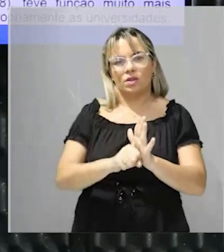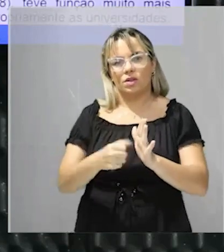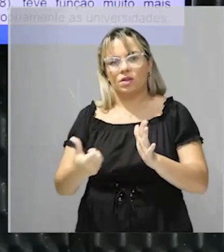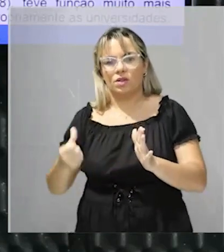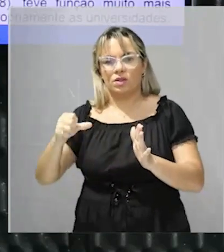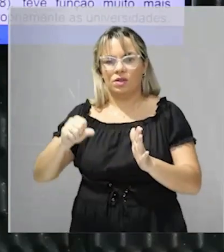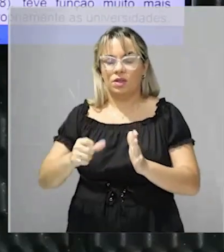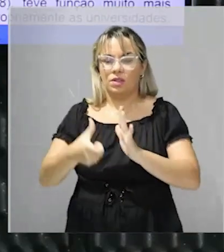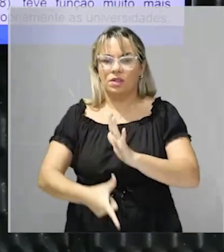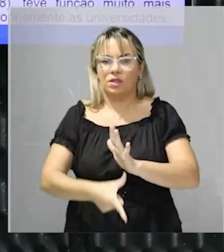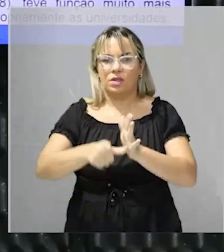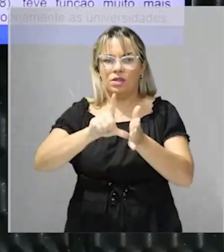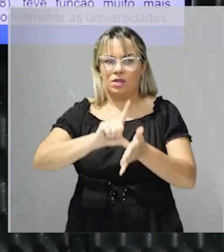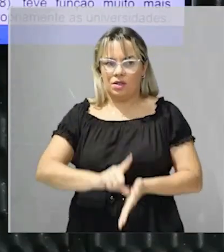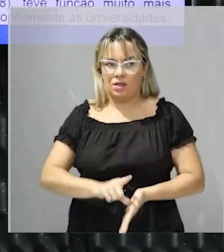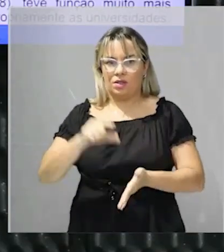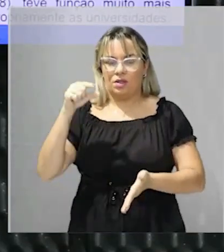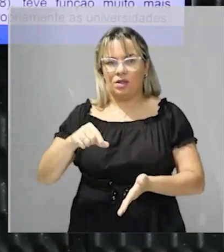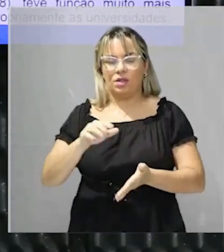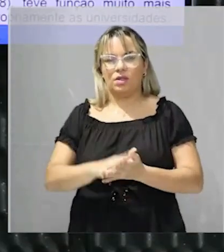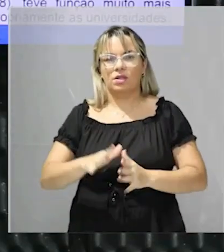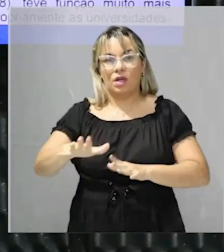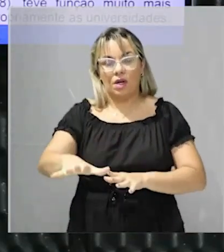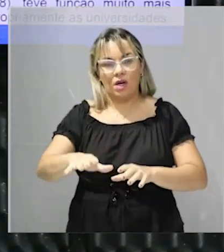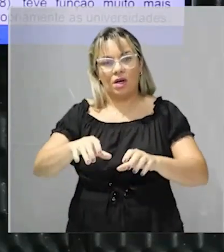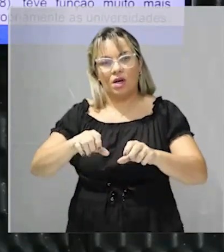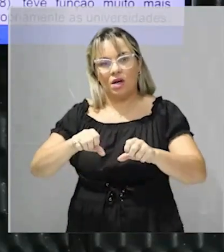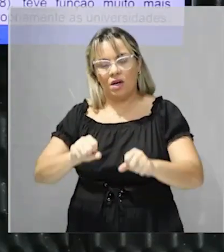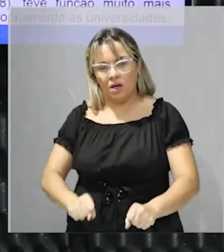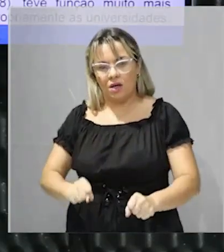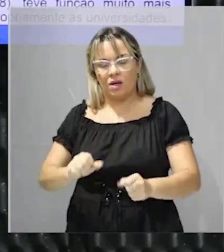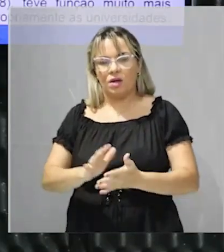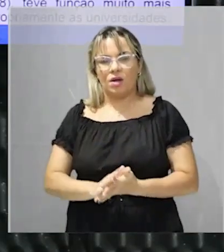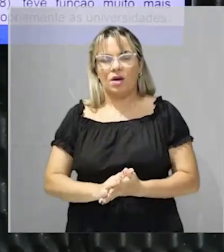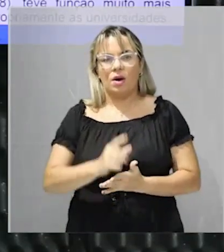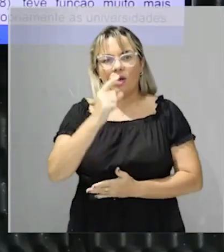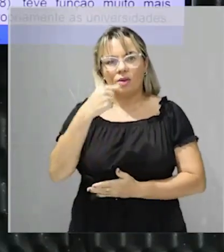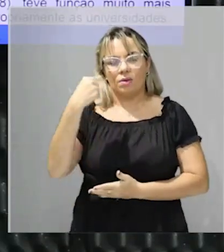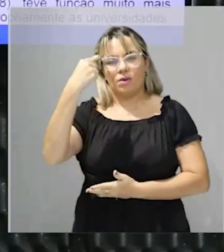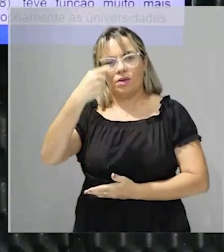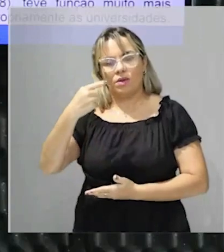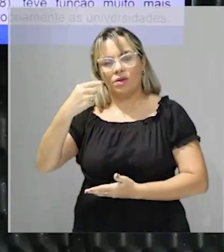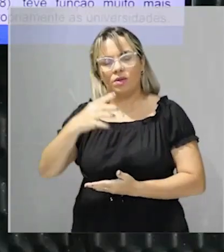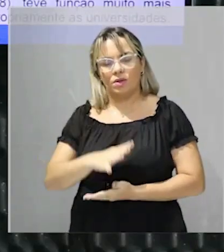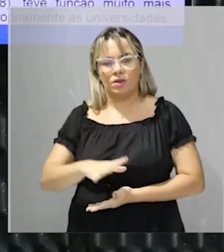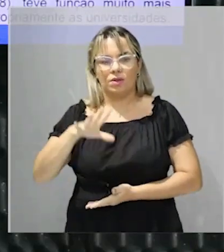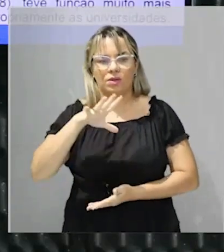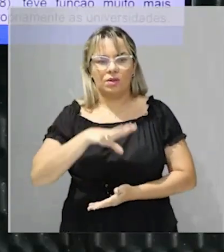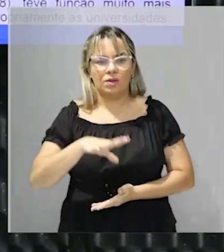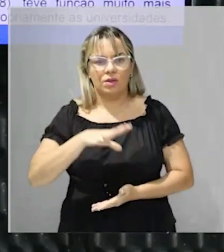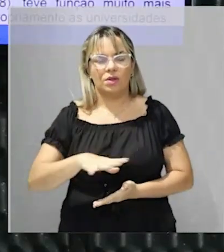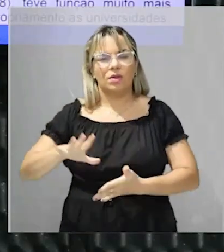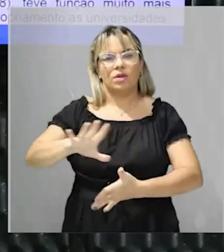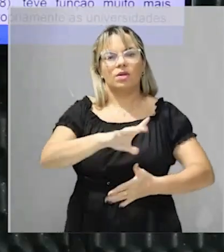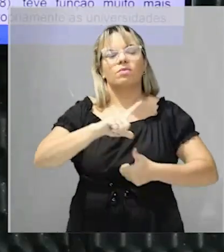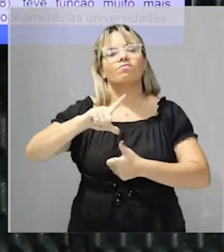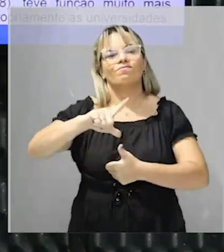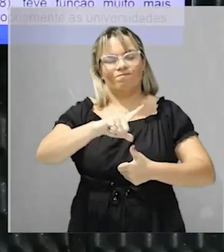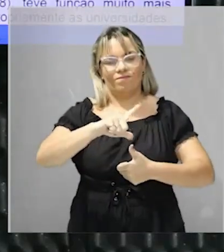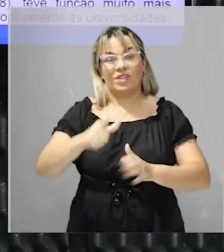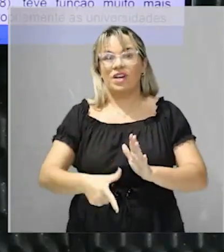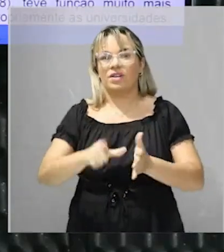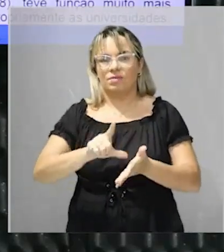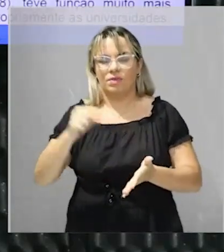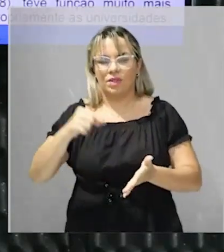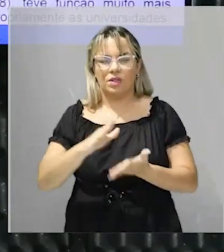à independência das colônias hispânicas, das colônias espanholas da América Latina, que é uma independência